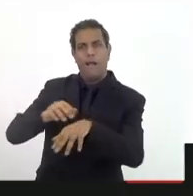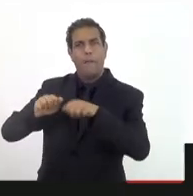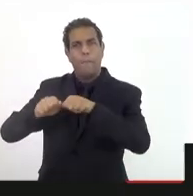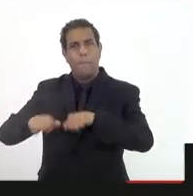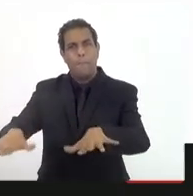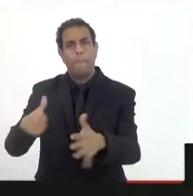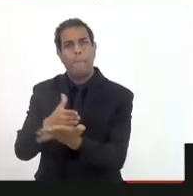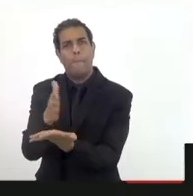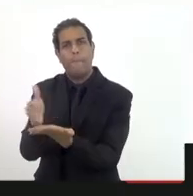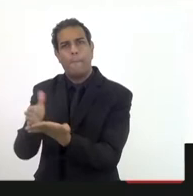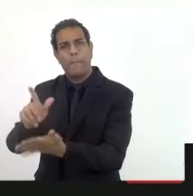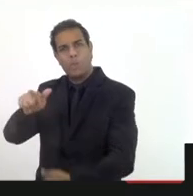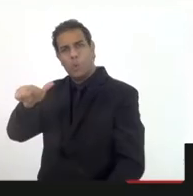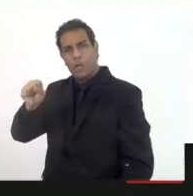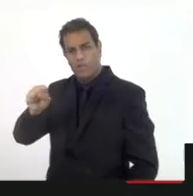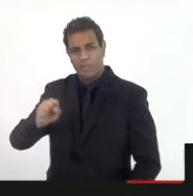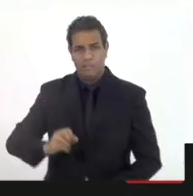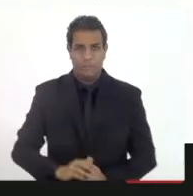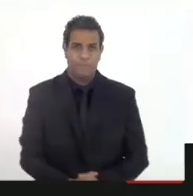Pode ir.